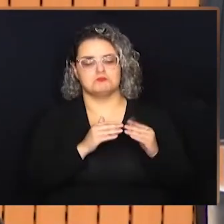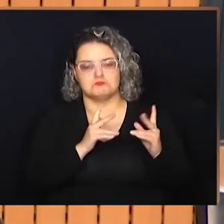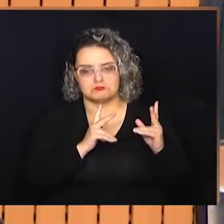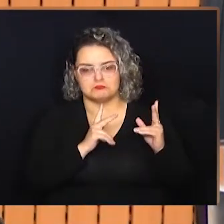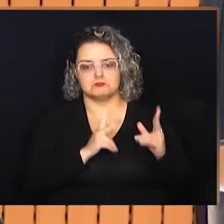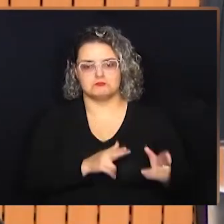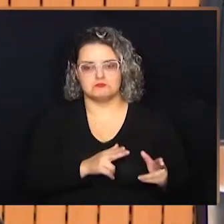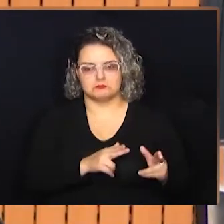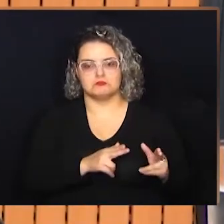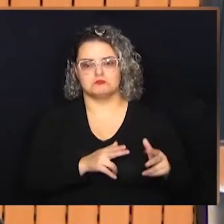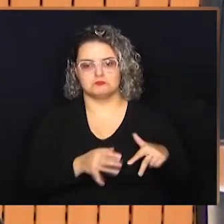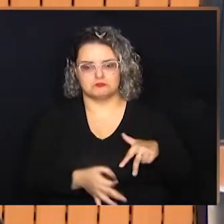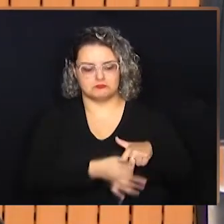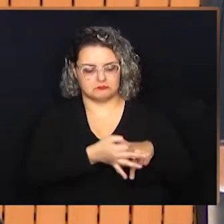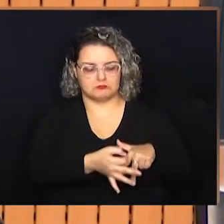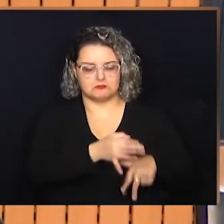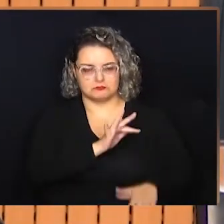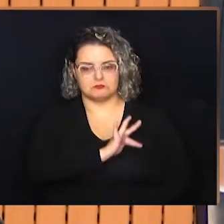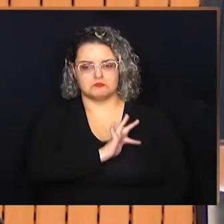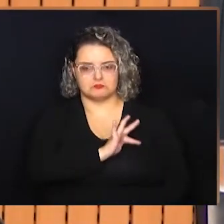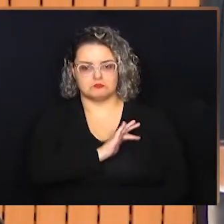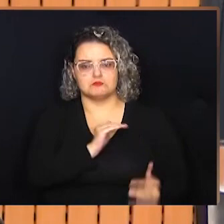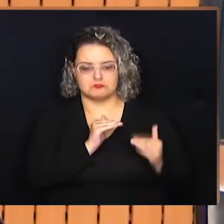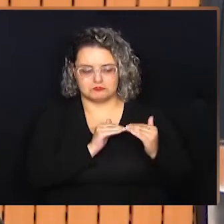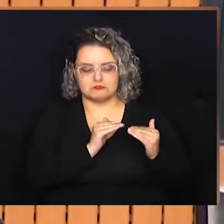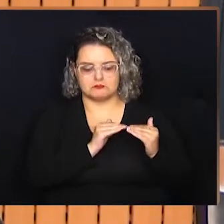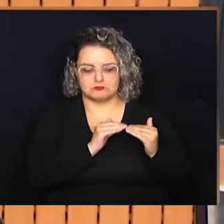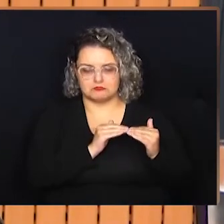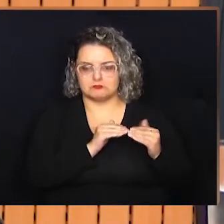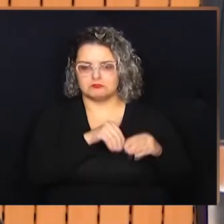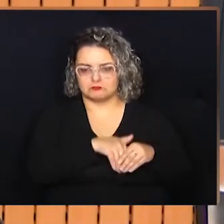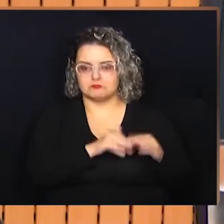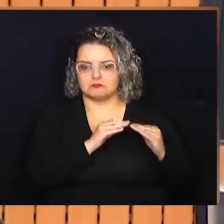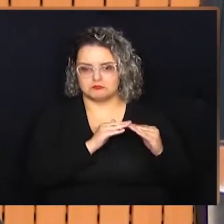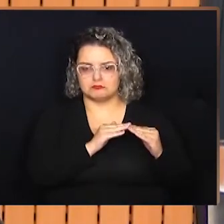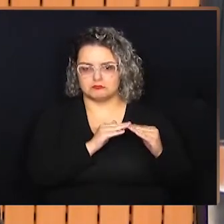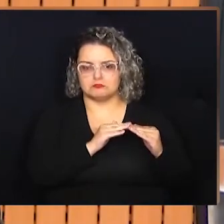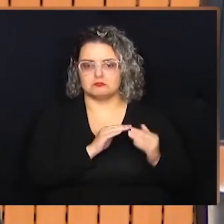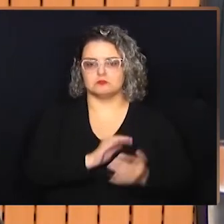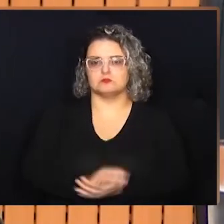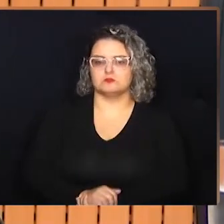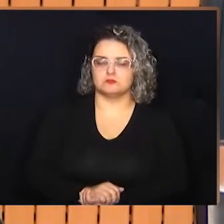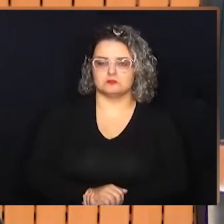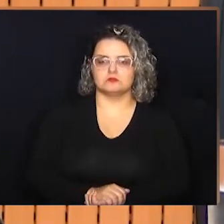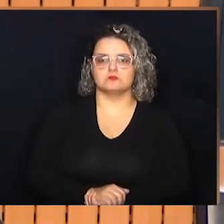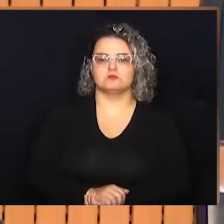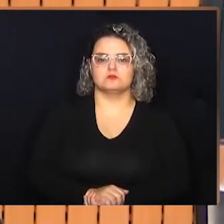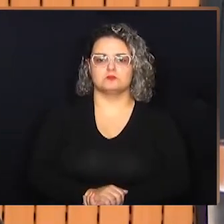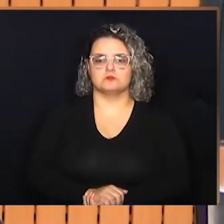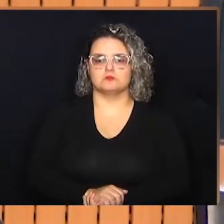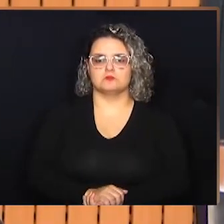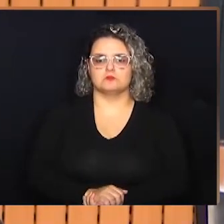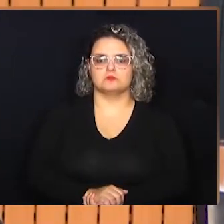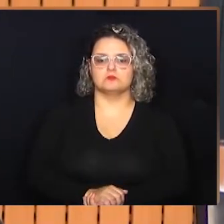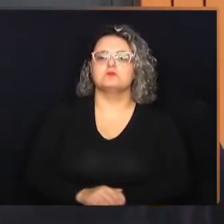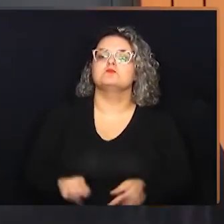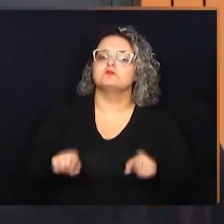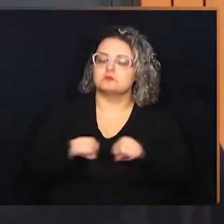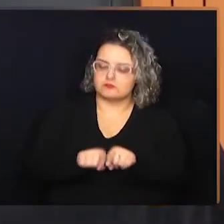o parecer do vereador Fernando Mendes, favorável ao PLO 208 de 2021.